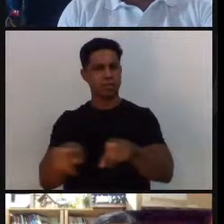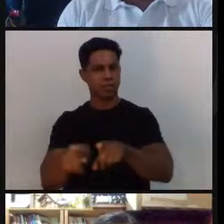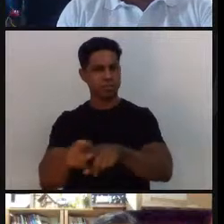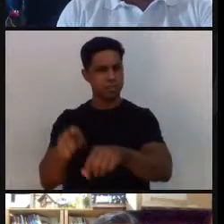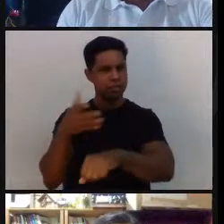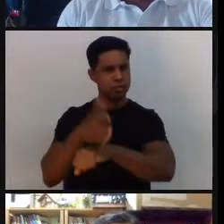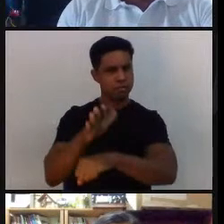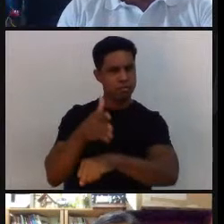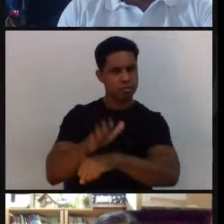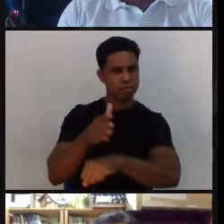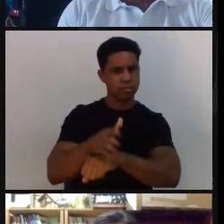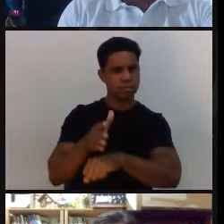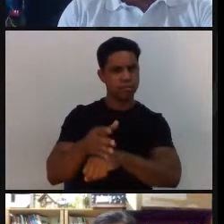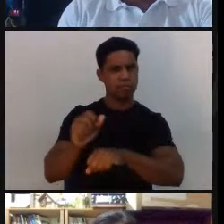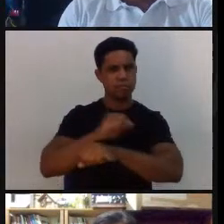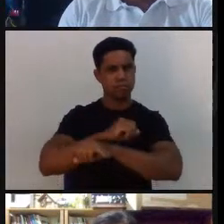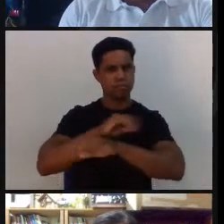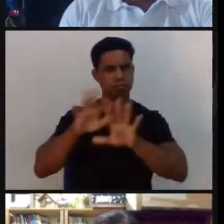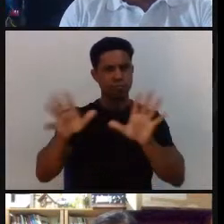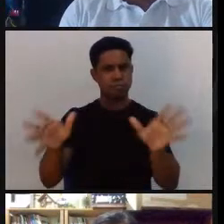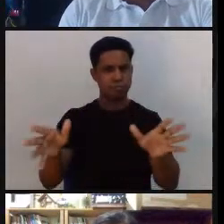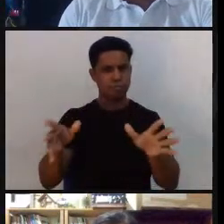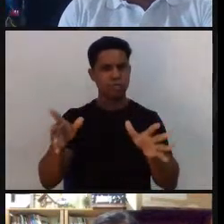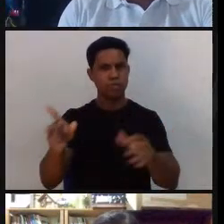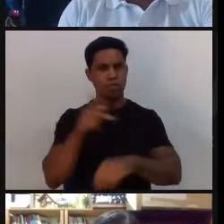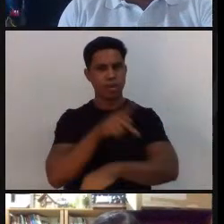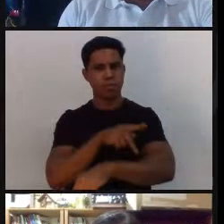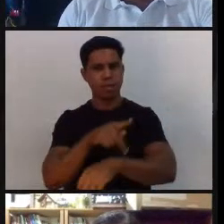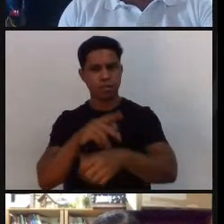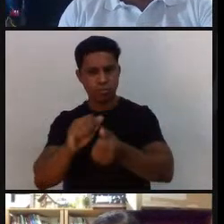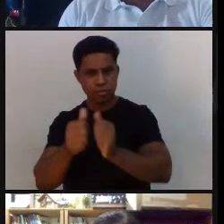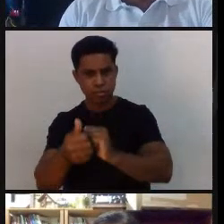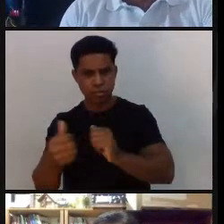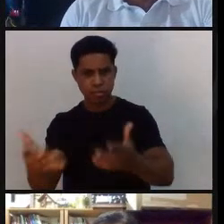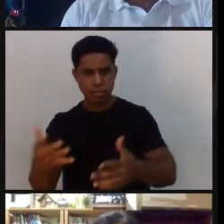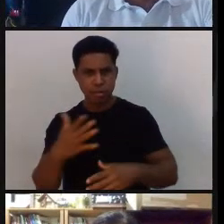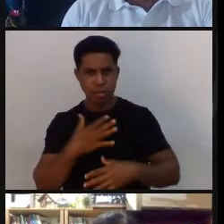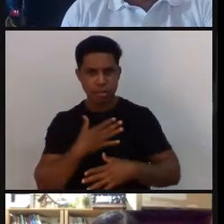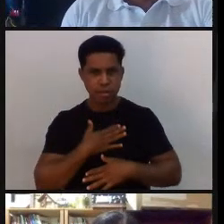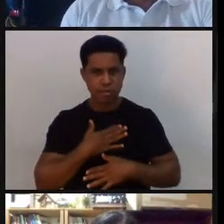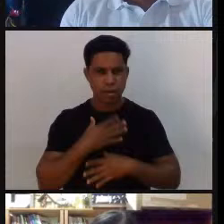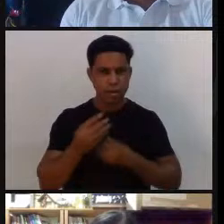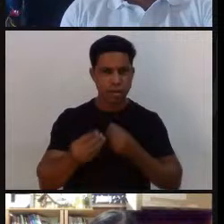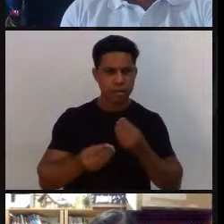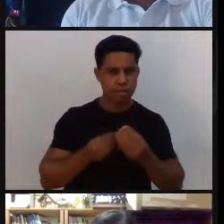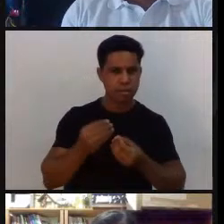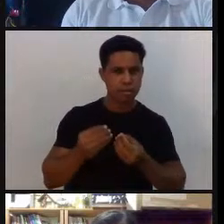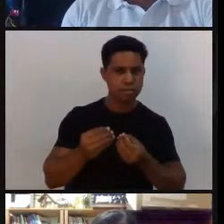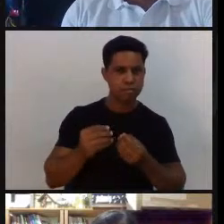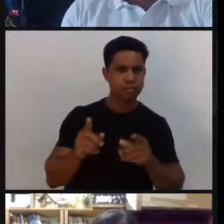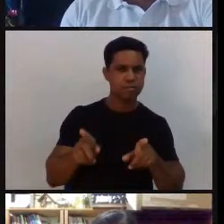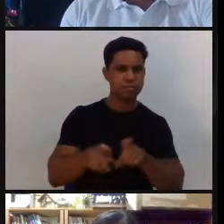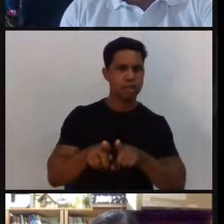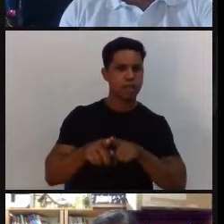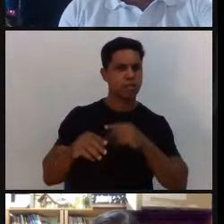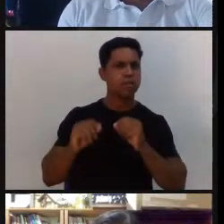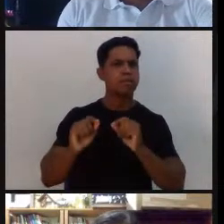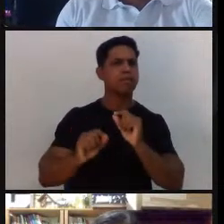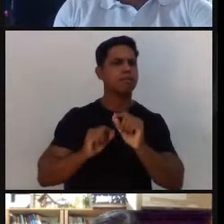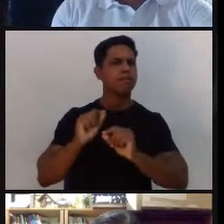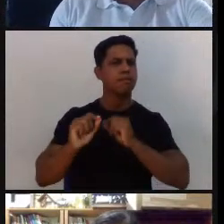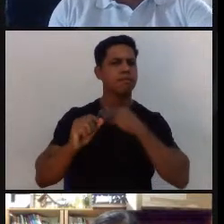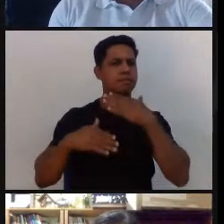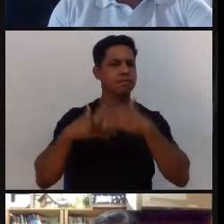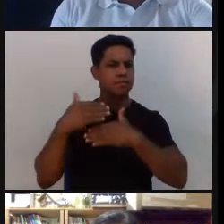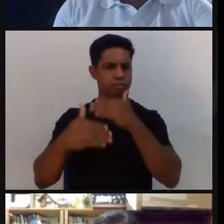conversando com vocês sobre a pedagogia do esporte, que é a grande área na qual eu tenho desenvolvido aí a minha carreira,